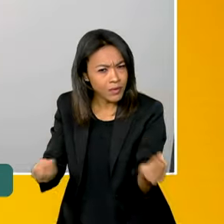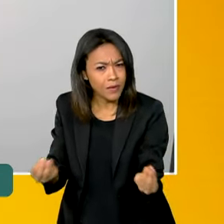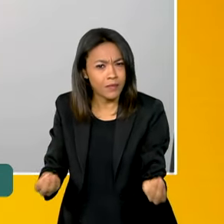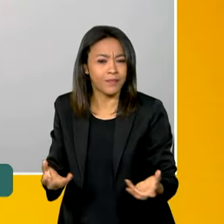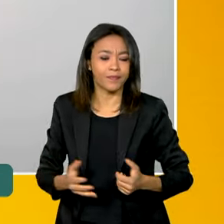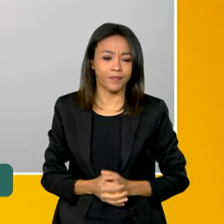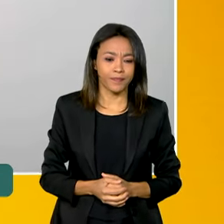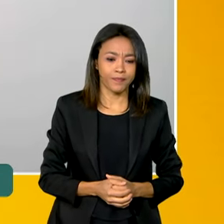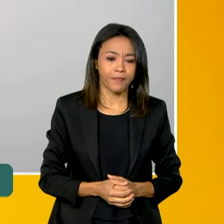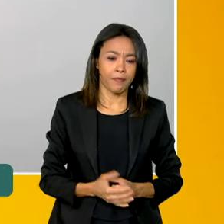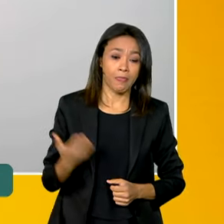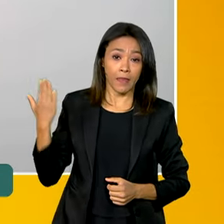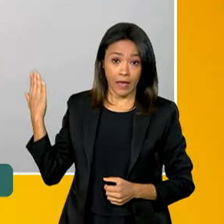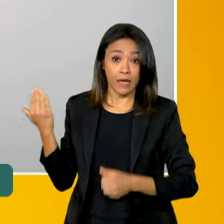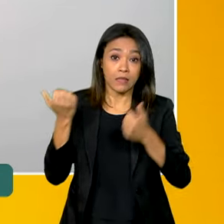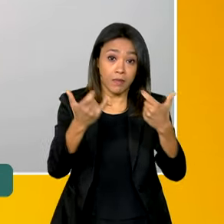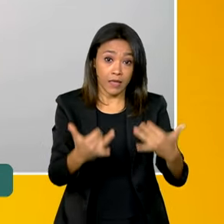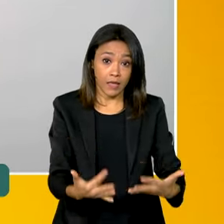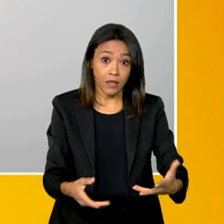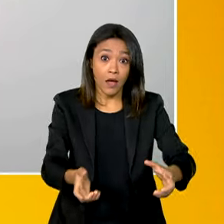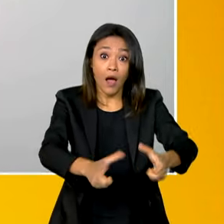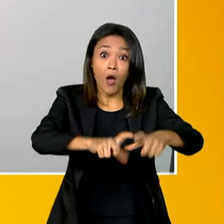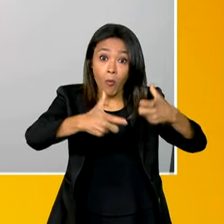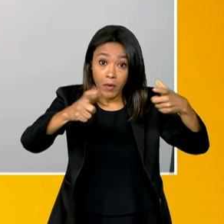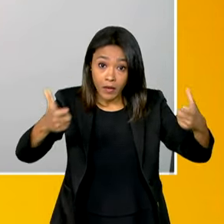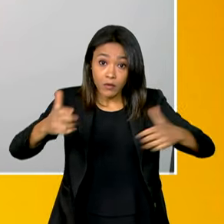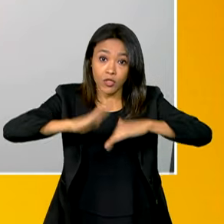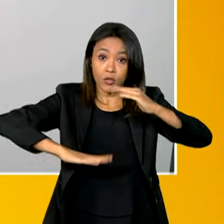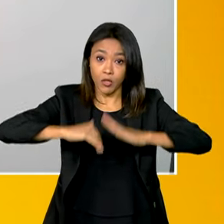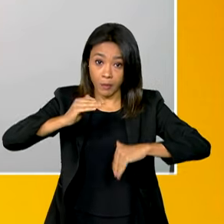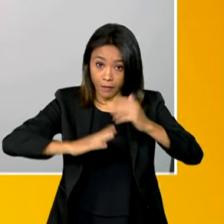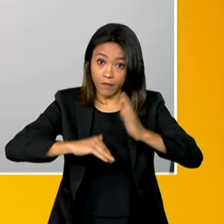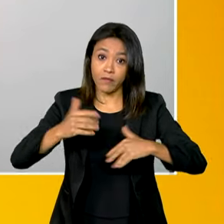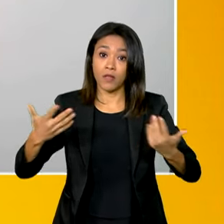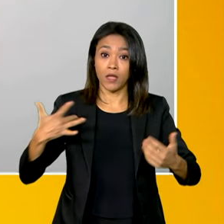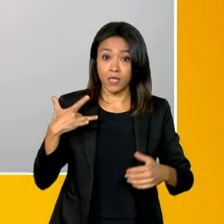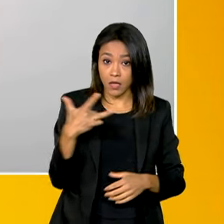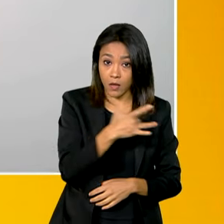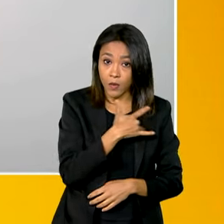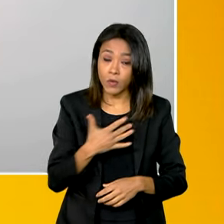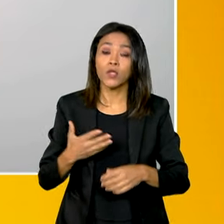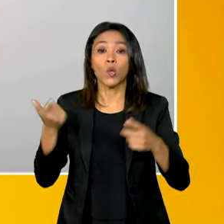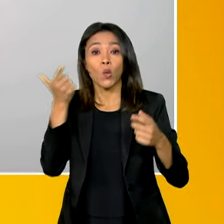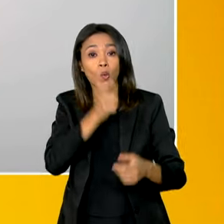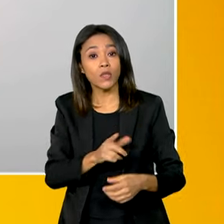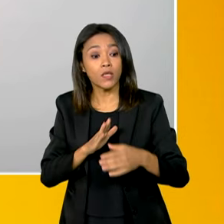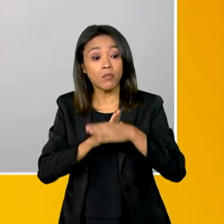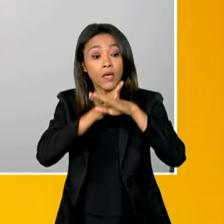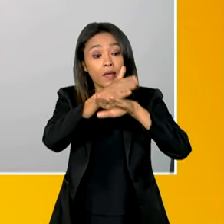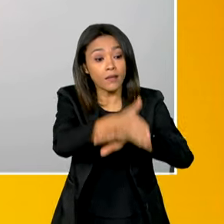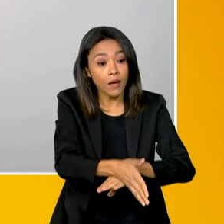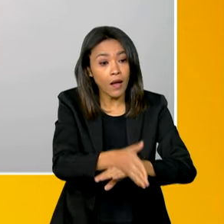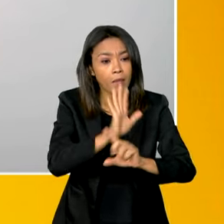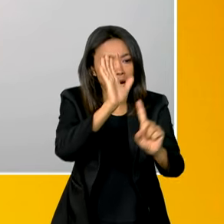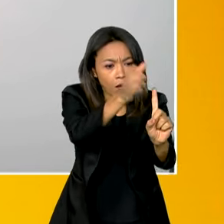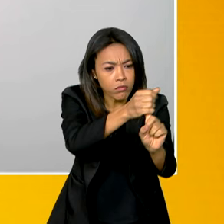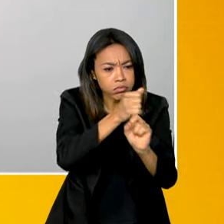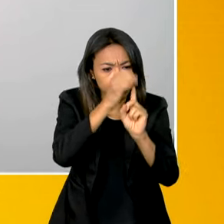Pronto, com o aumento de profissionais, a gente conseguiu também adentrar os territórios para fazer buscativas,